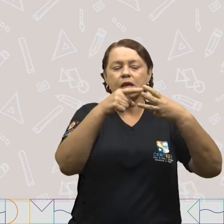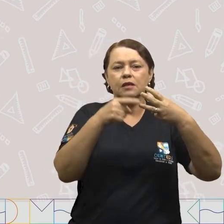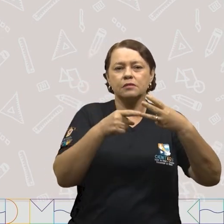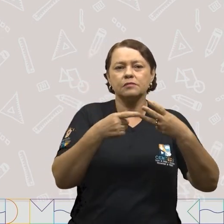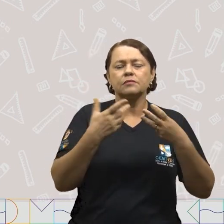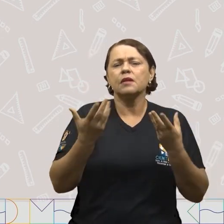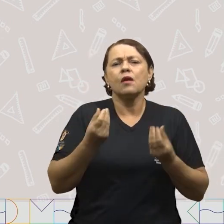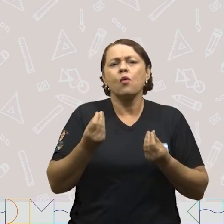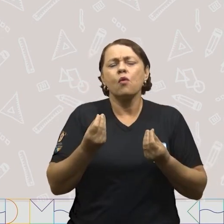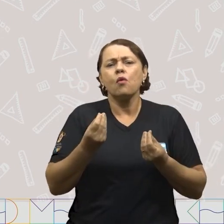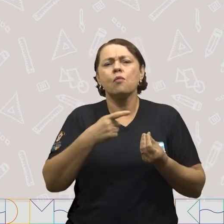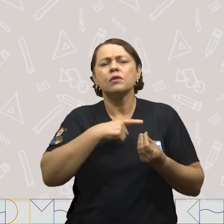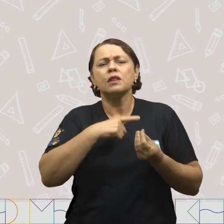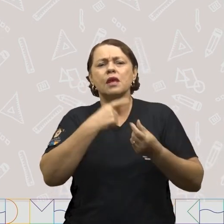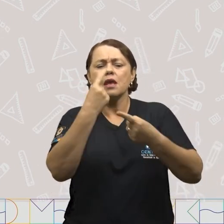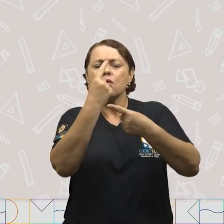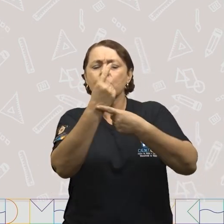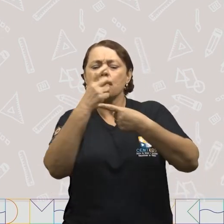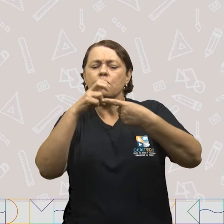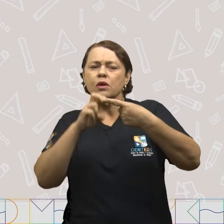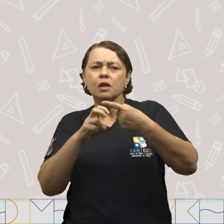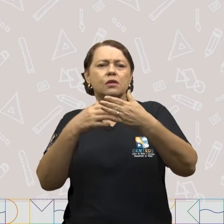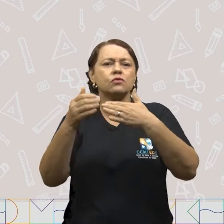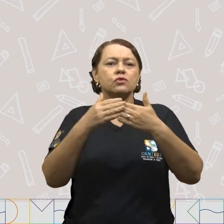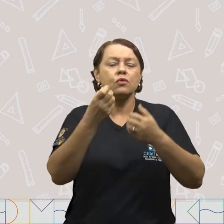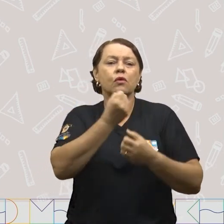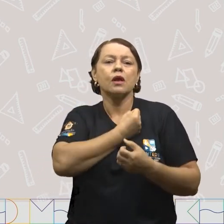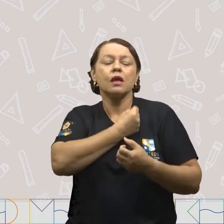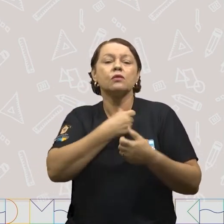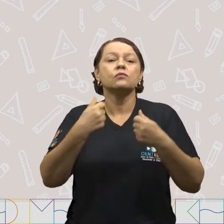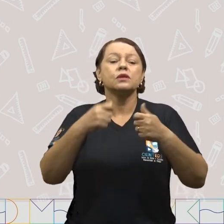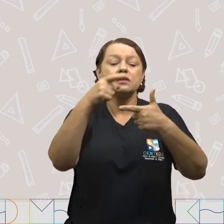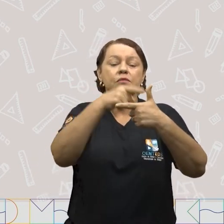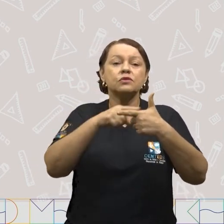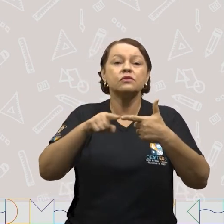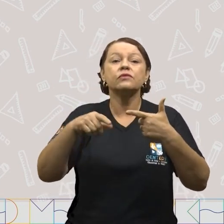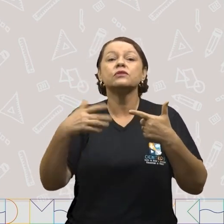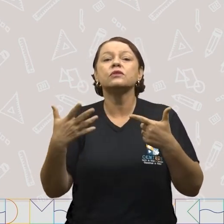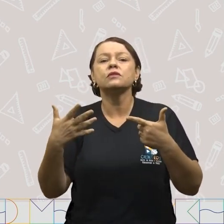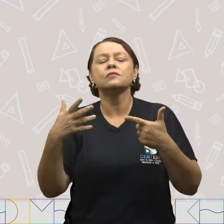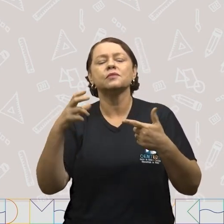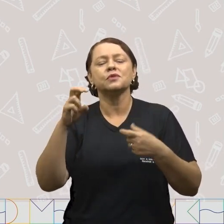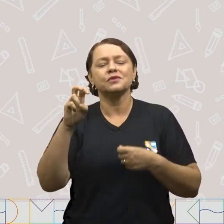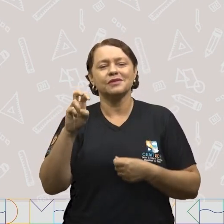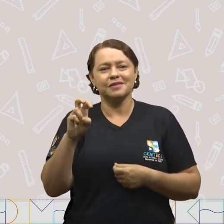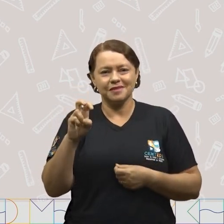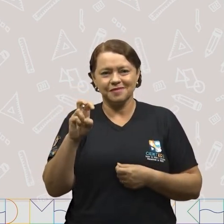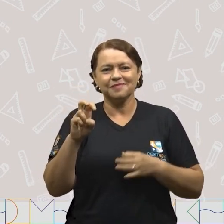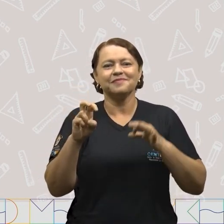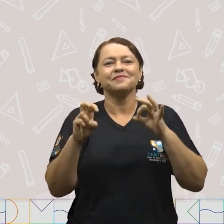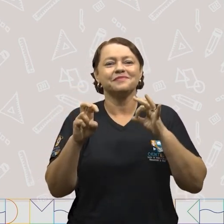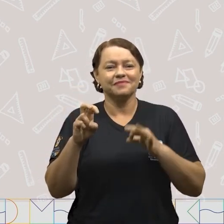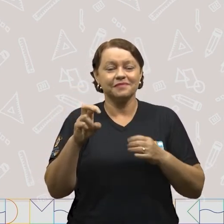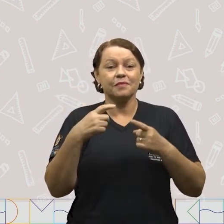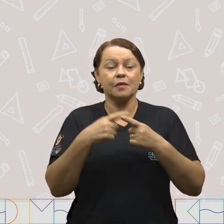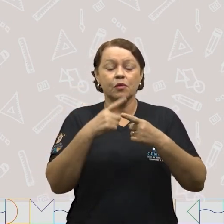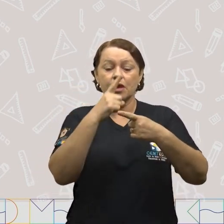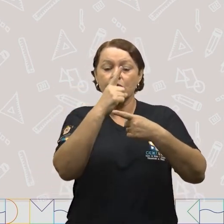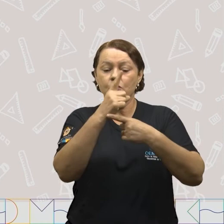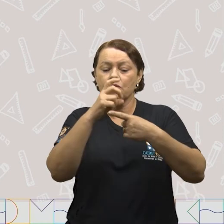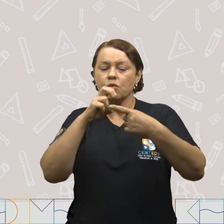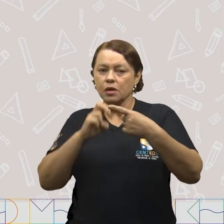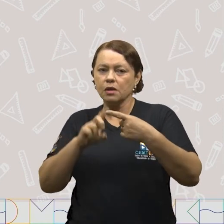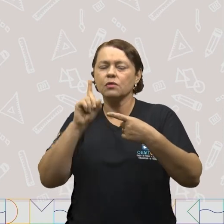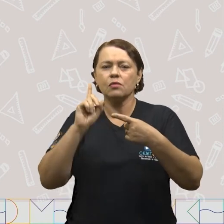quinta parte de um número, precisamos dividir esse número por cinco. Muito bem. Porque a quinta parte